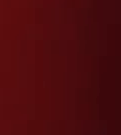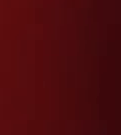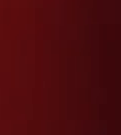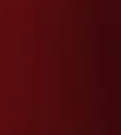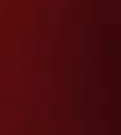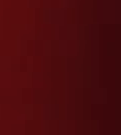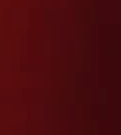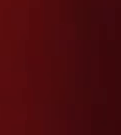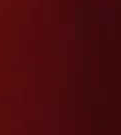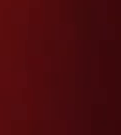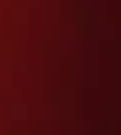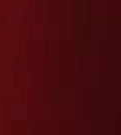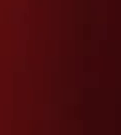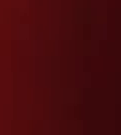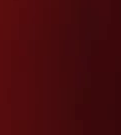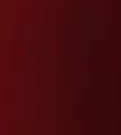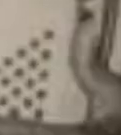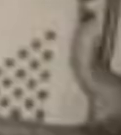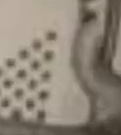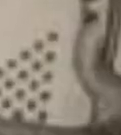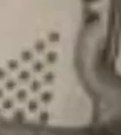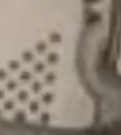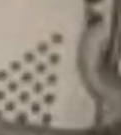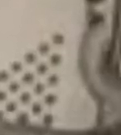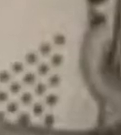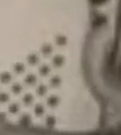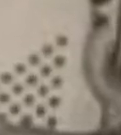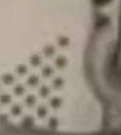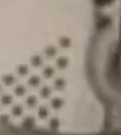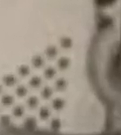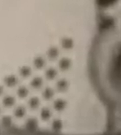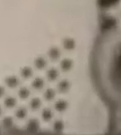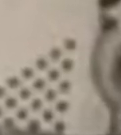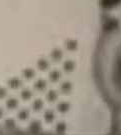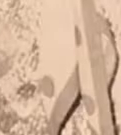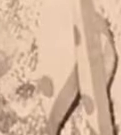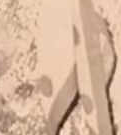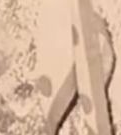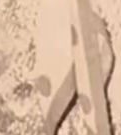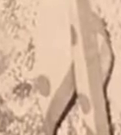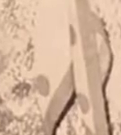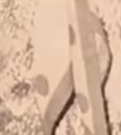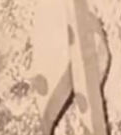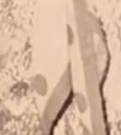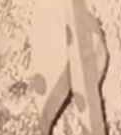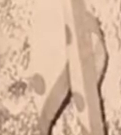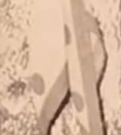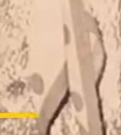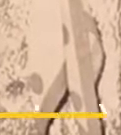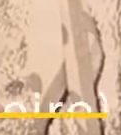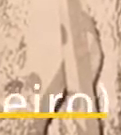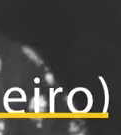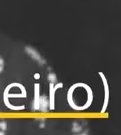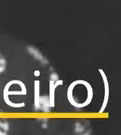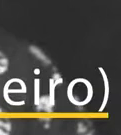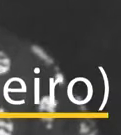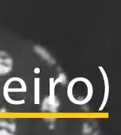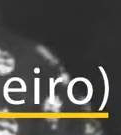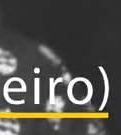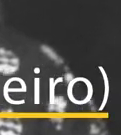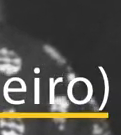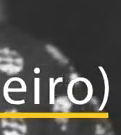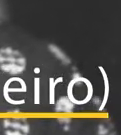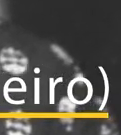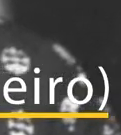Segura o pole meu filho Não vai de novo viu Olha aqui O Cabo Tenor É o